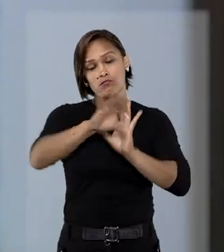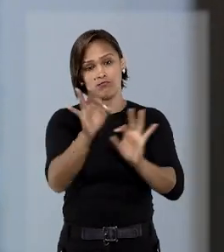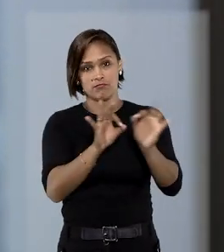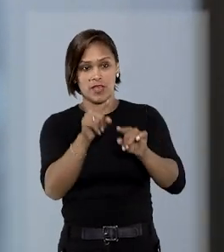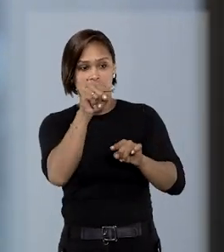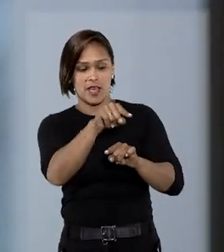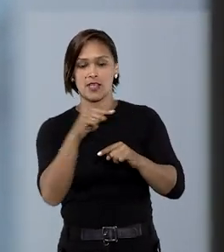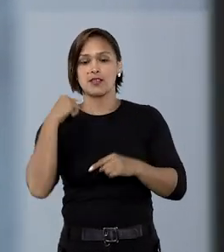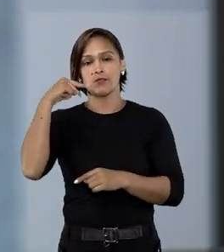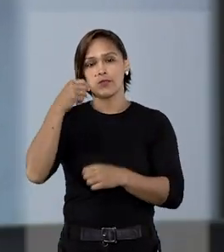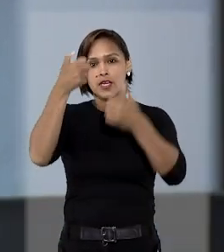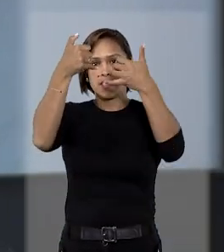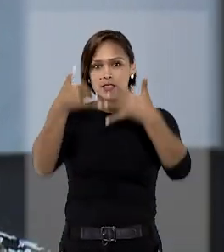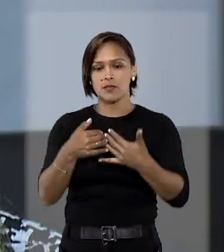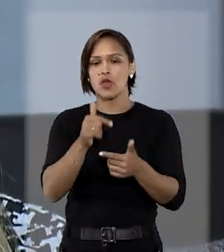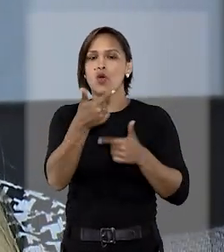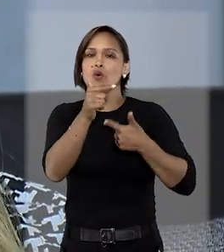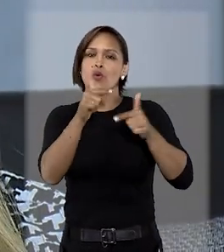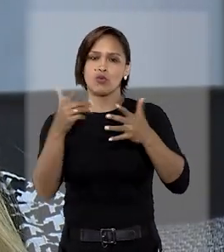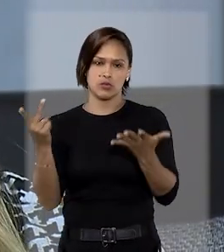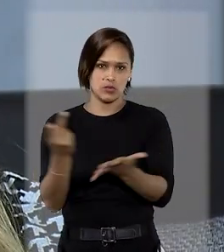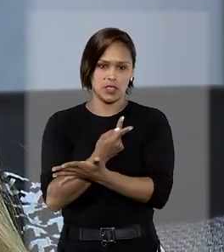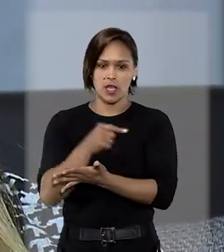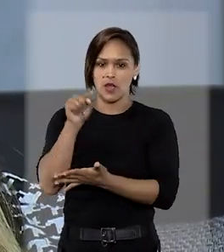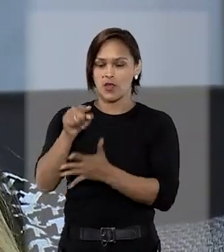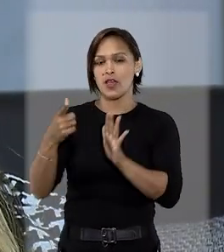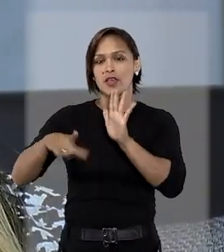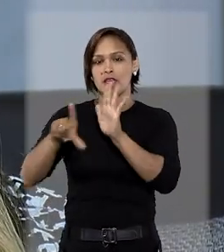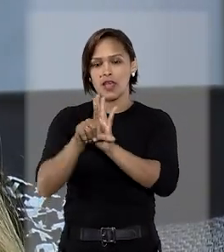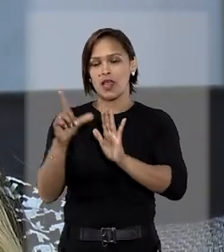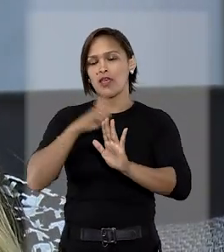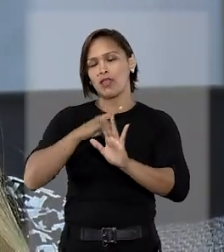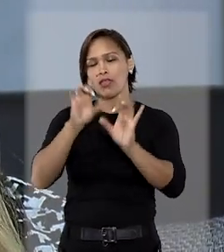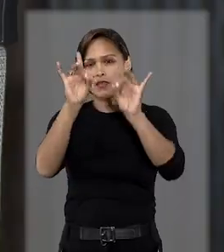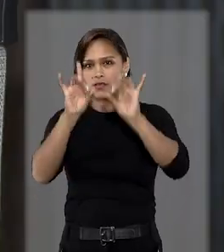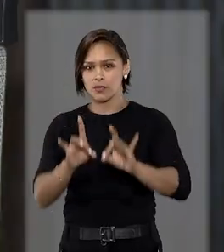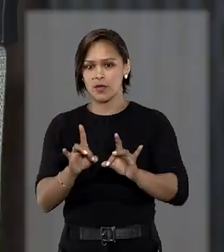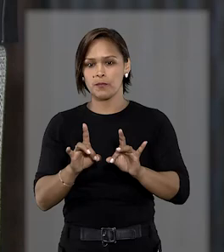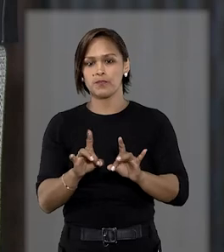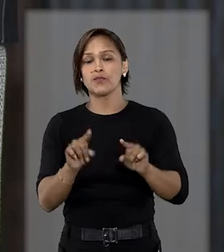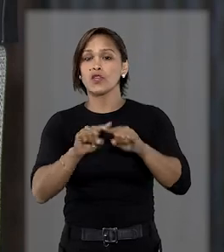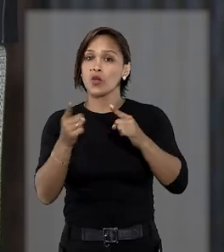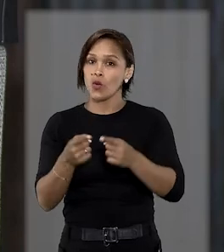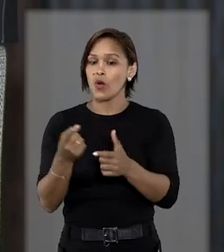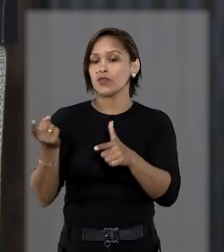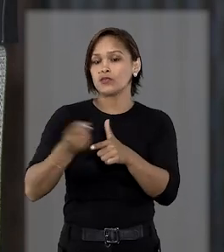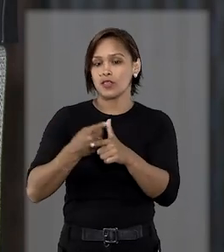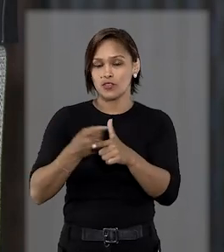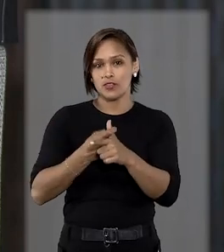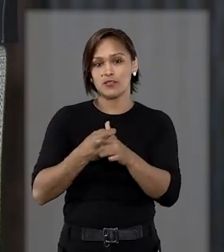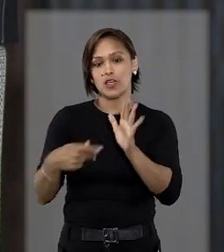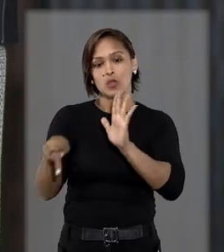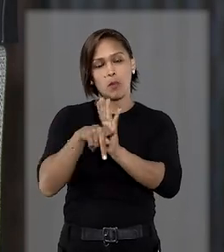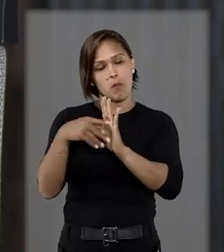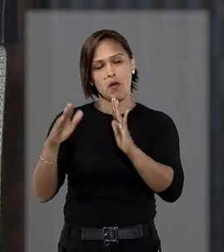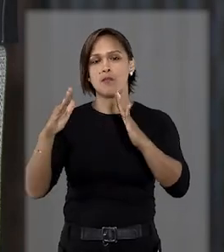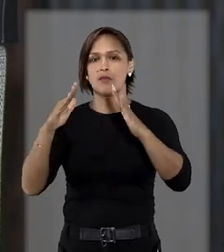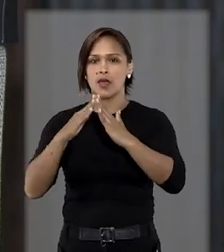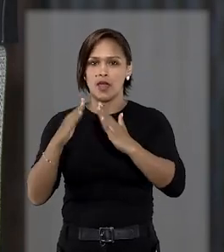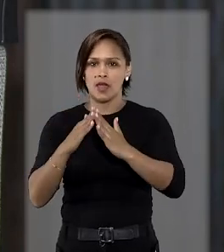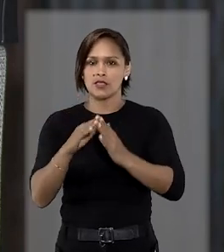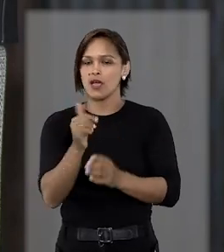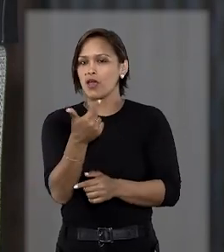Esta advogada explica outras situações em que a lei prevê exceções. Quando a dívida é oriunda do próprio imóvel,